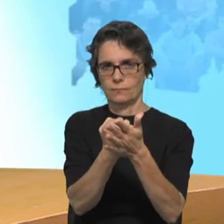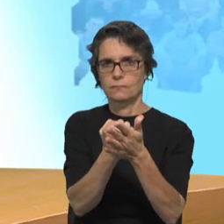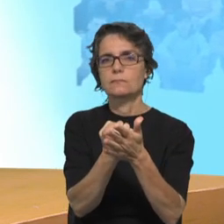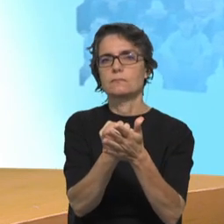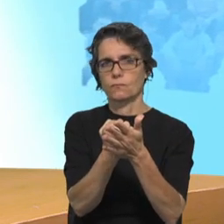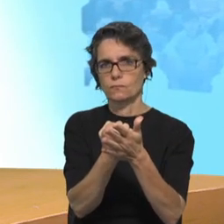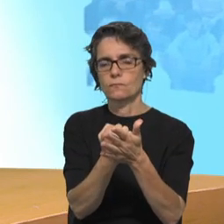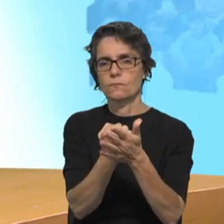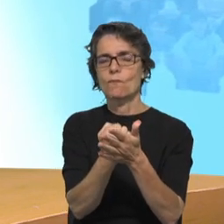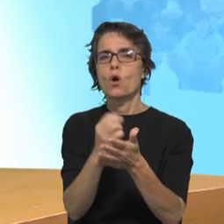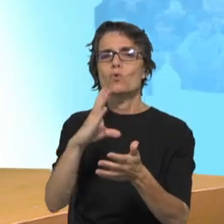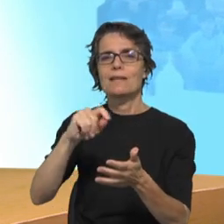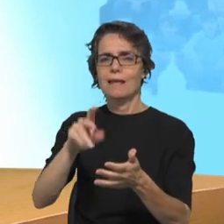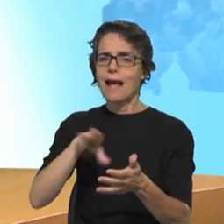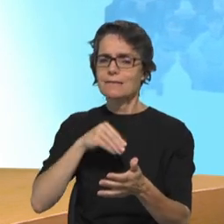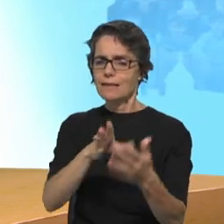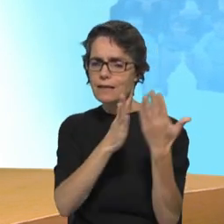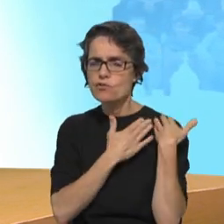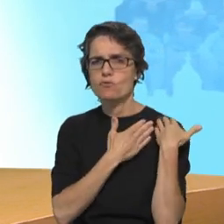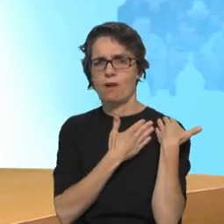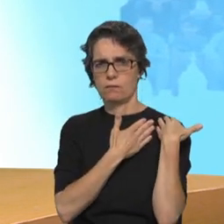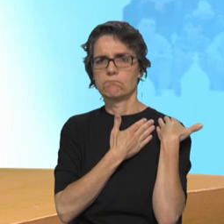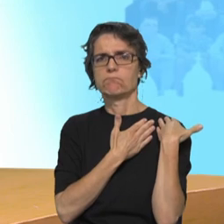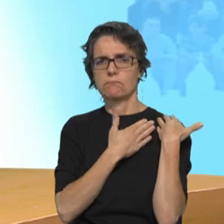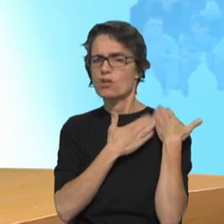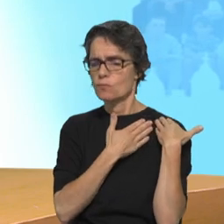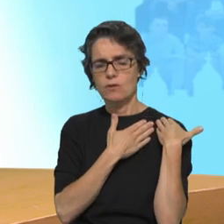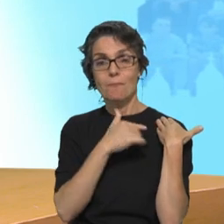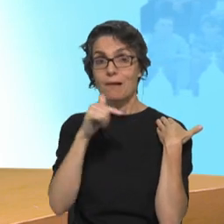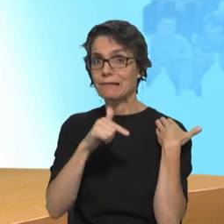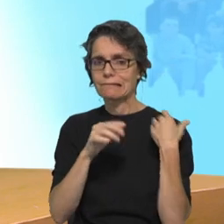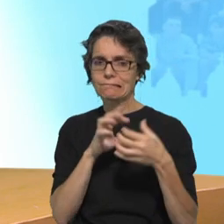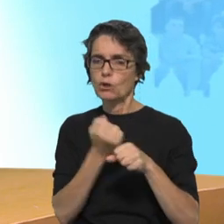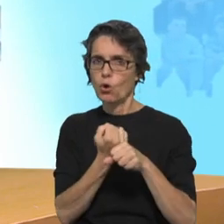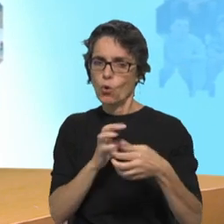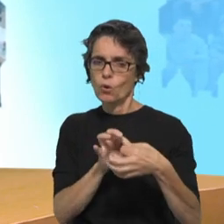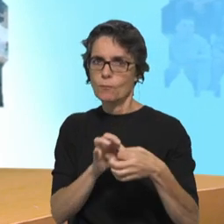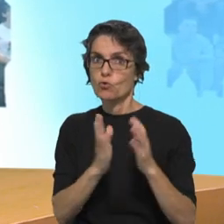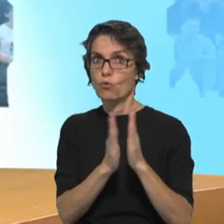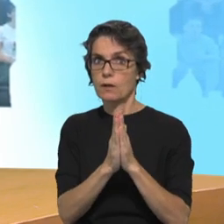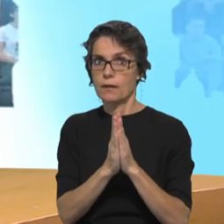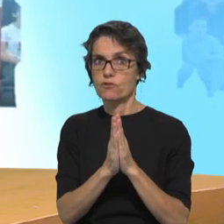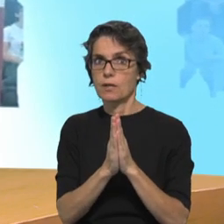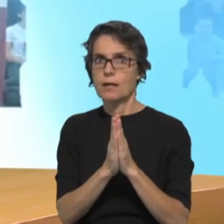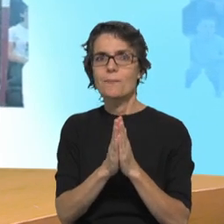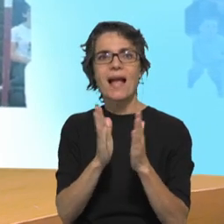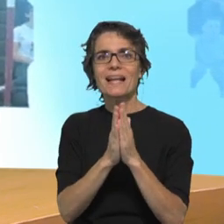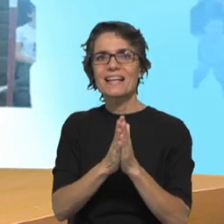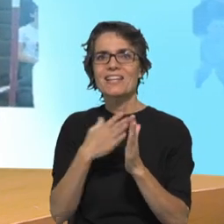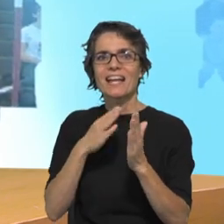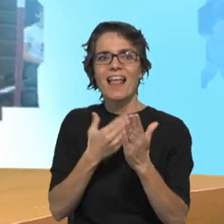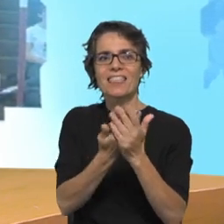de responsabilidade em que a igreja em Portugal seja luminosa